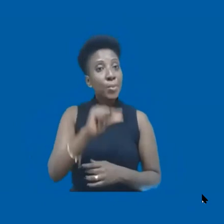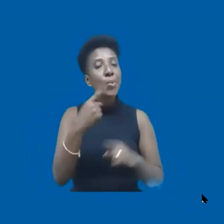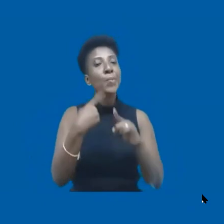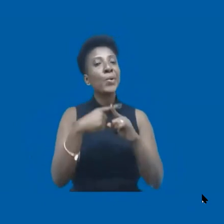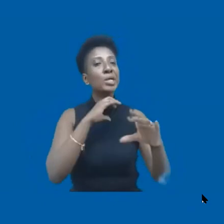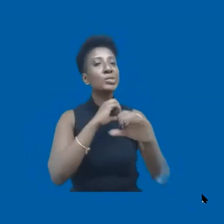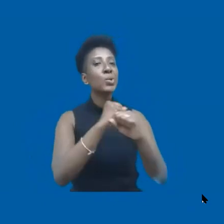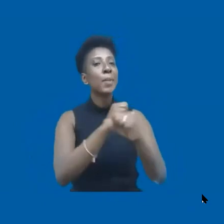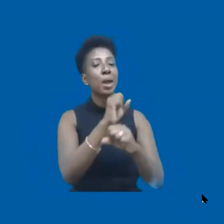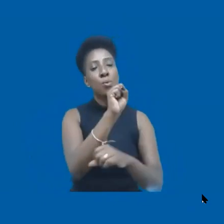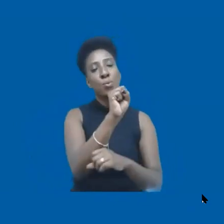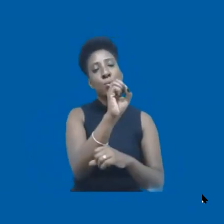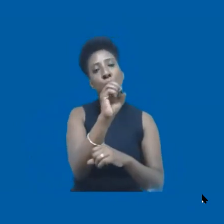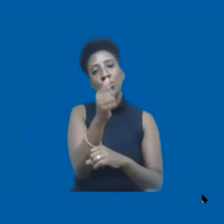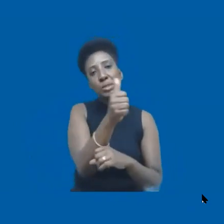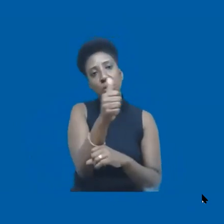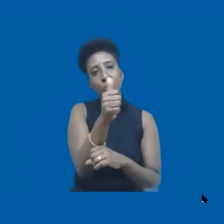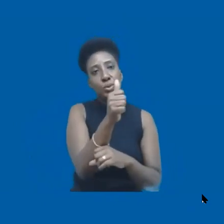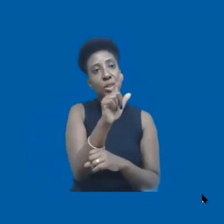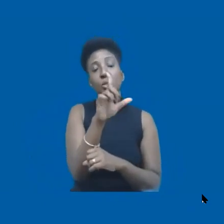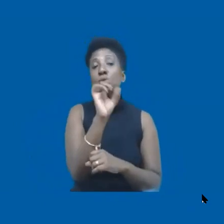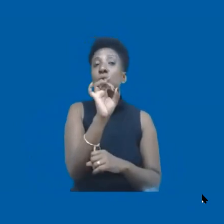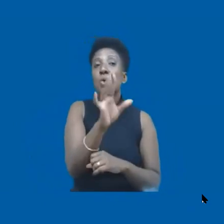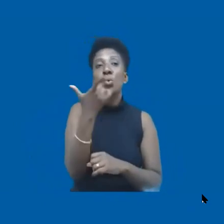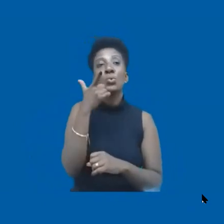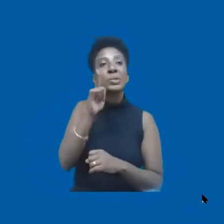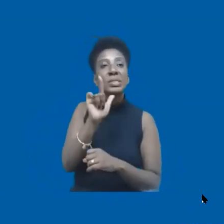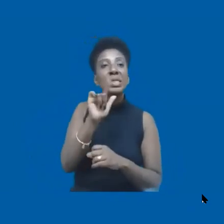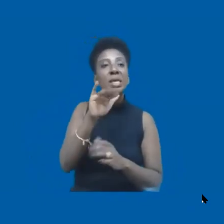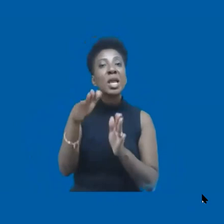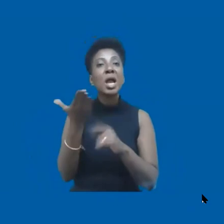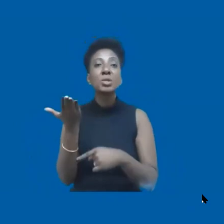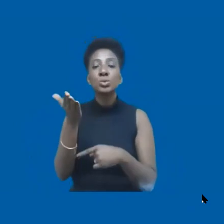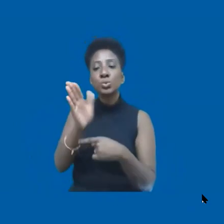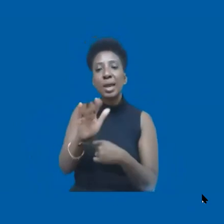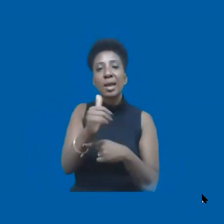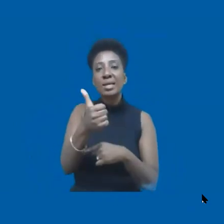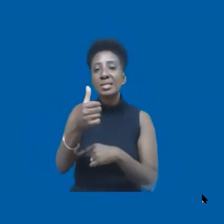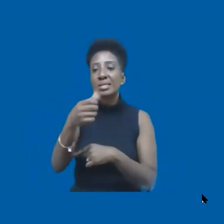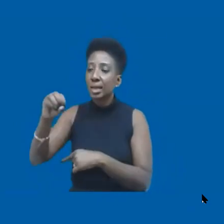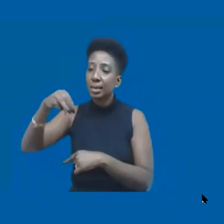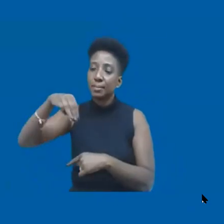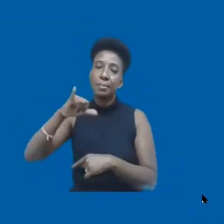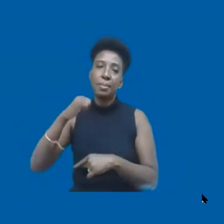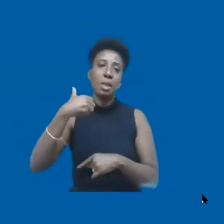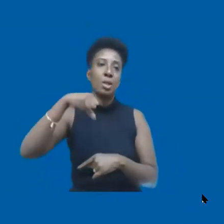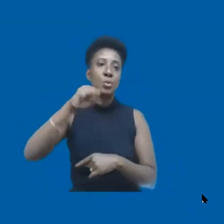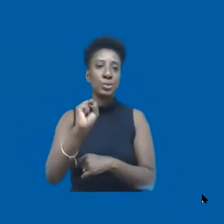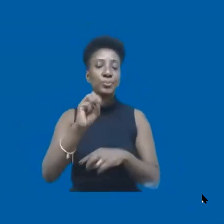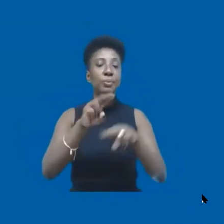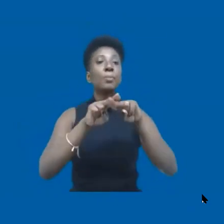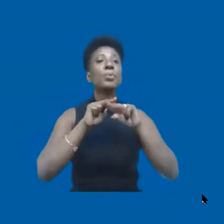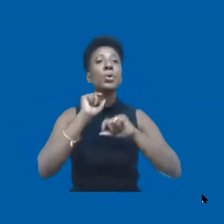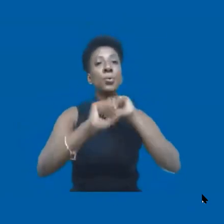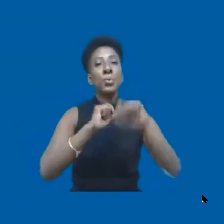alimentadas, a gente só consegue chegar a 100 milhões. Então, tudo depende da solidariedade, depende de cada um poder